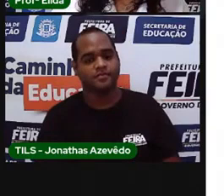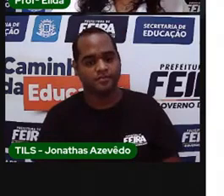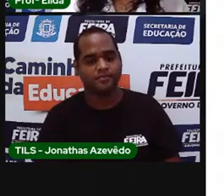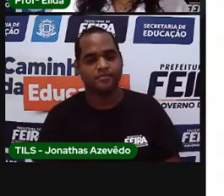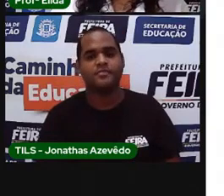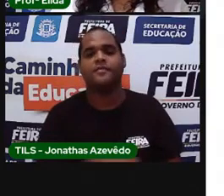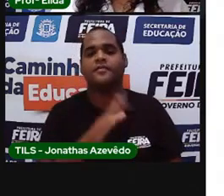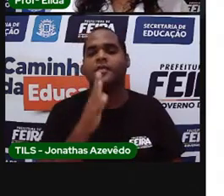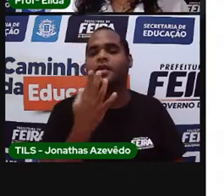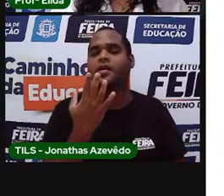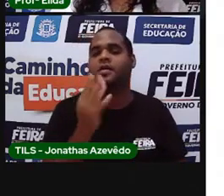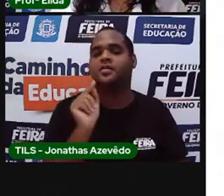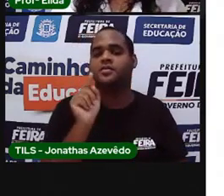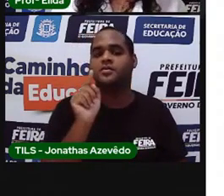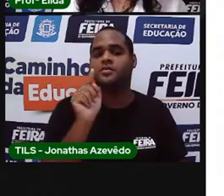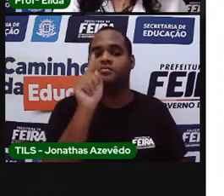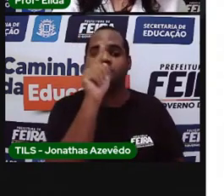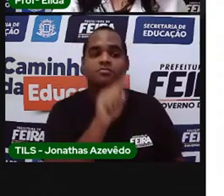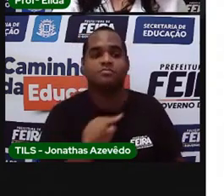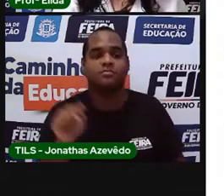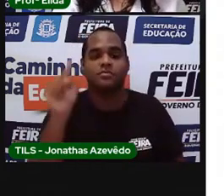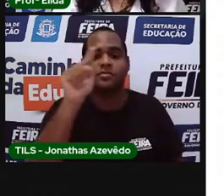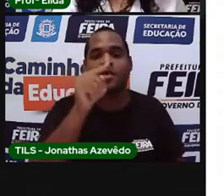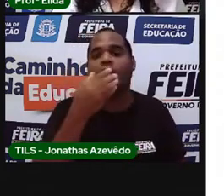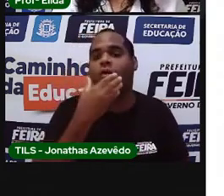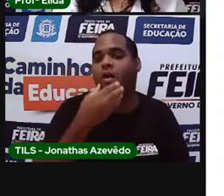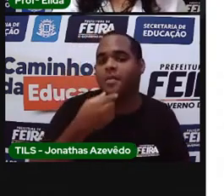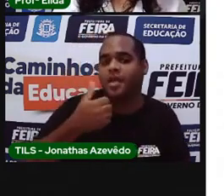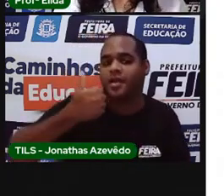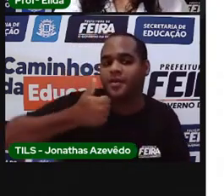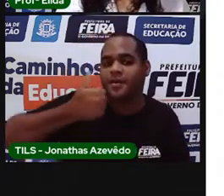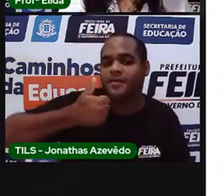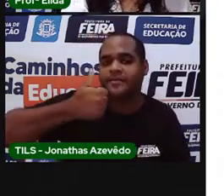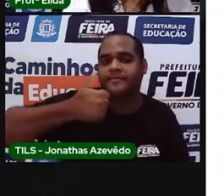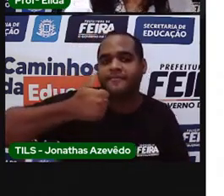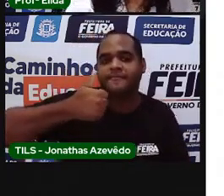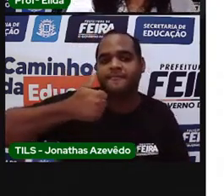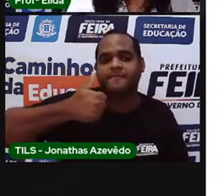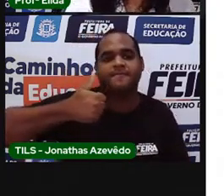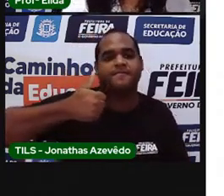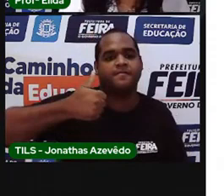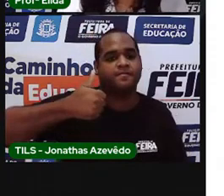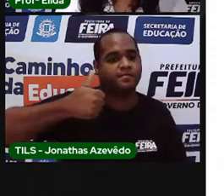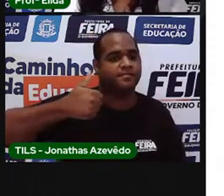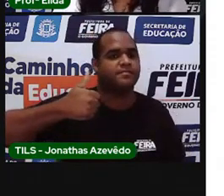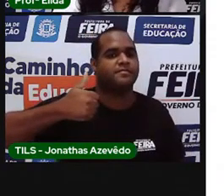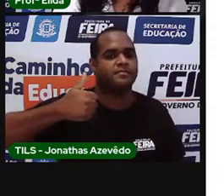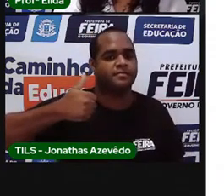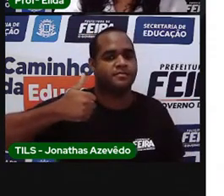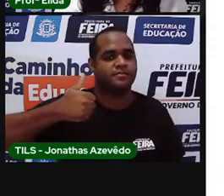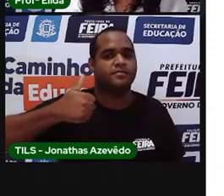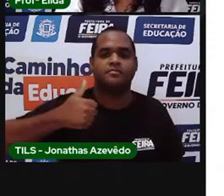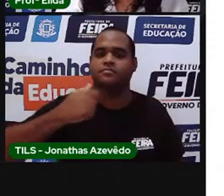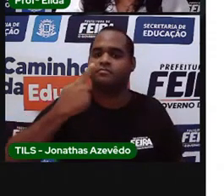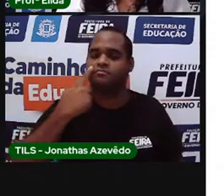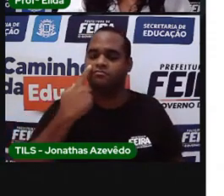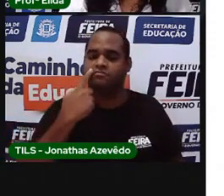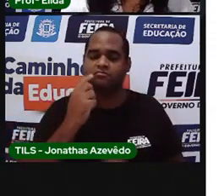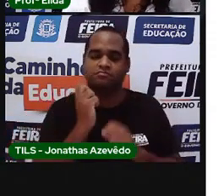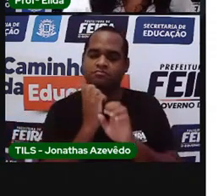Circulem o menino que chegou em primeiro lugar. Quando se trata da corrida,